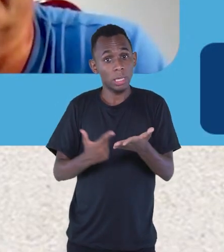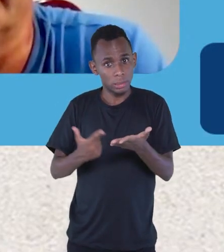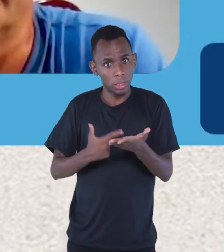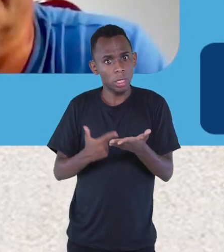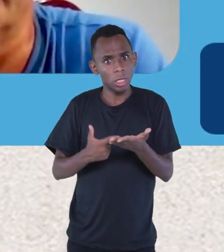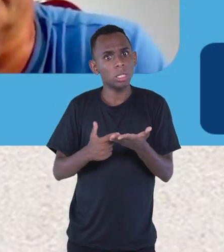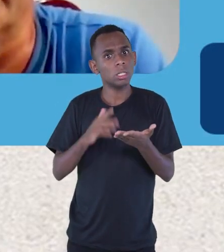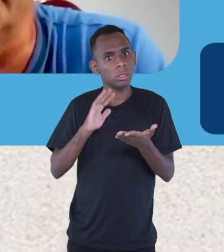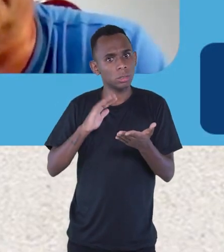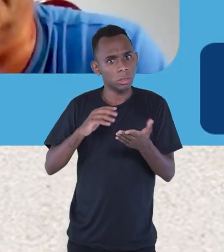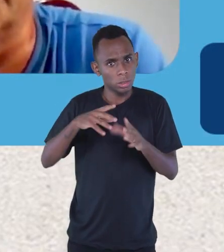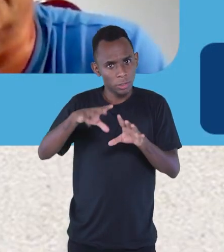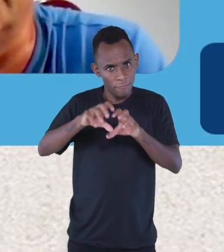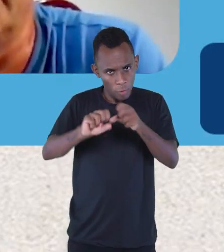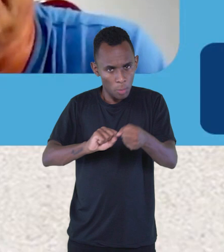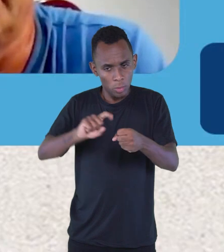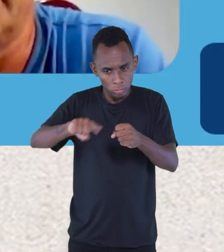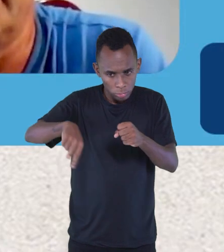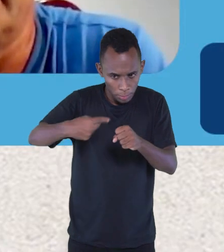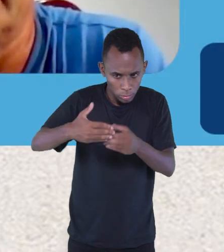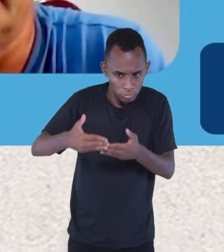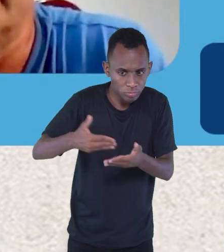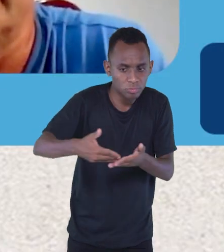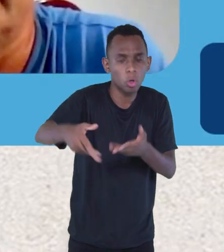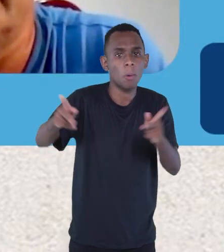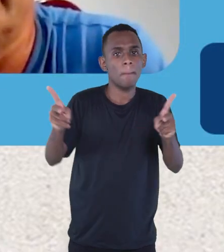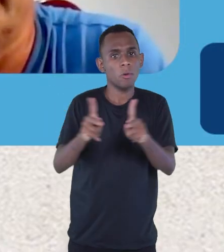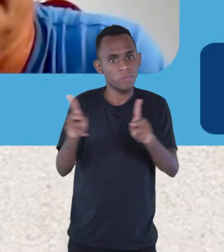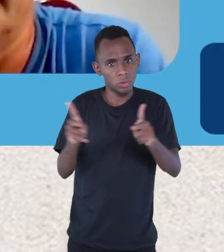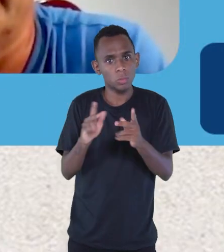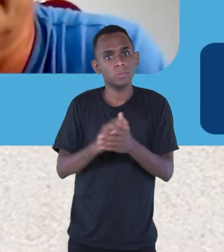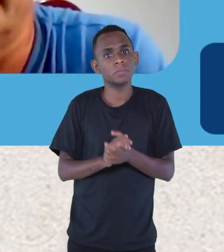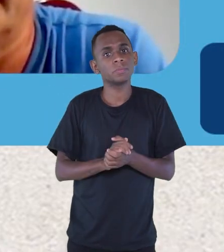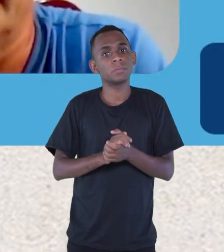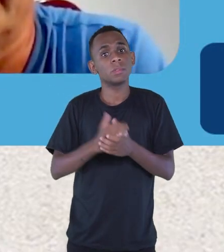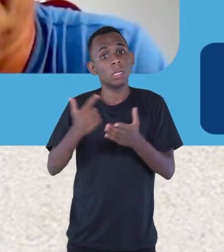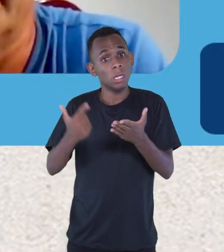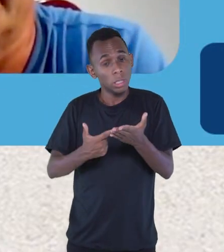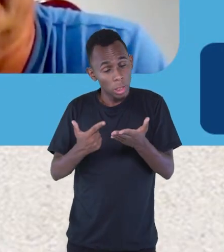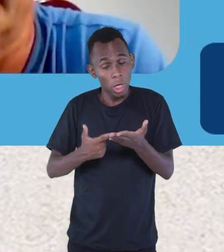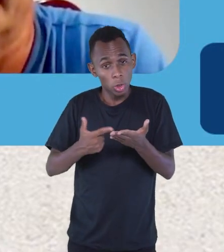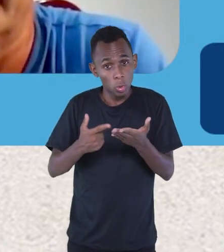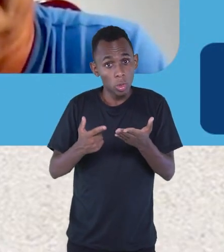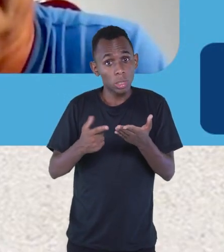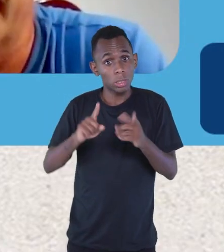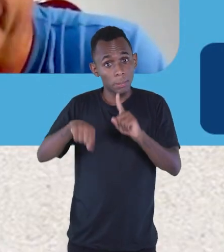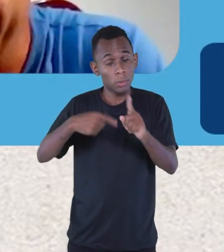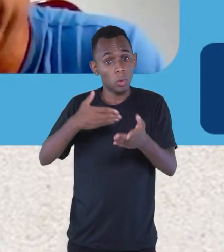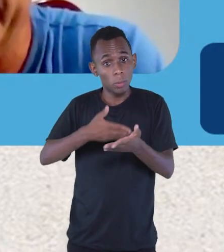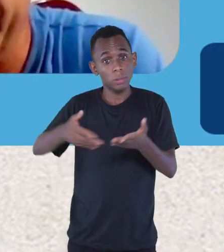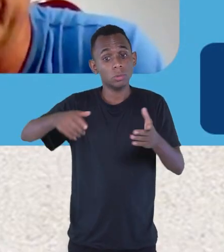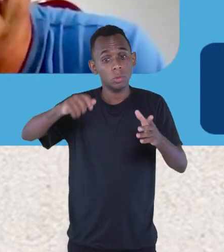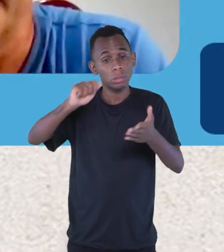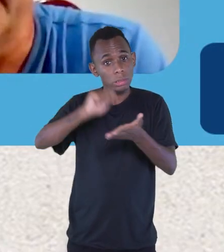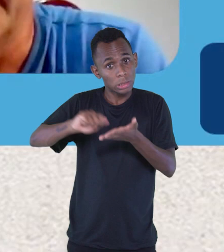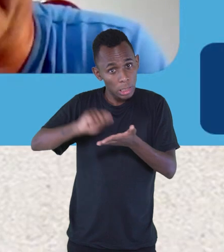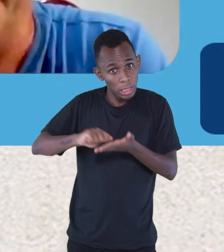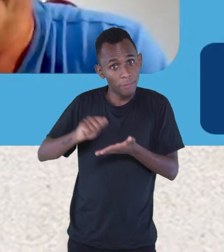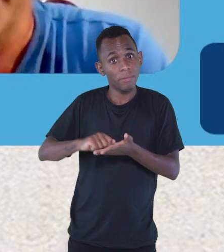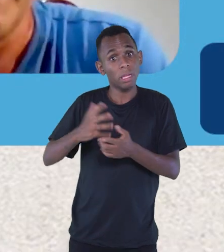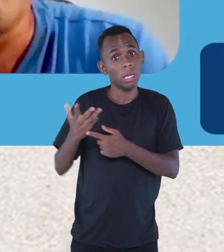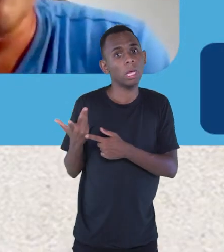sempre, né? Depois foi para a literatura e já começou a escrever e se apresentar como artista.